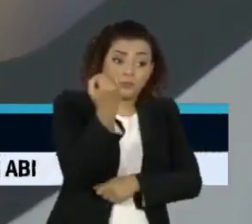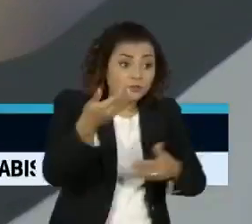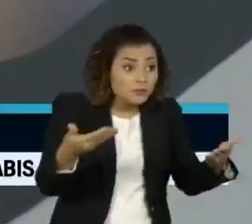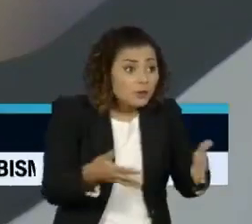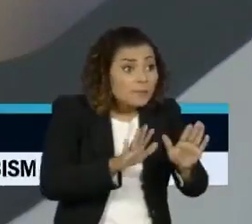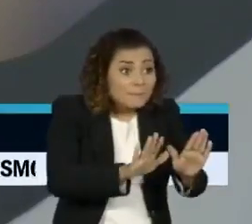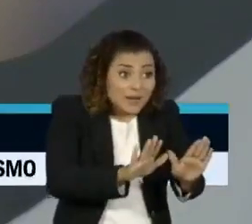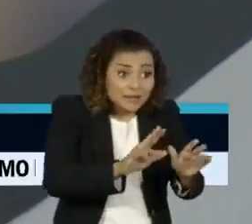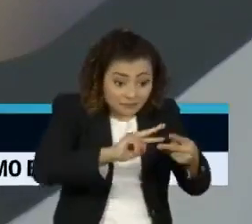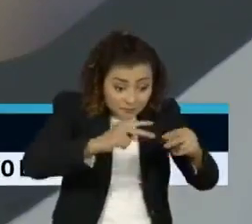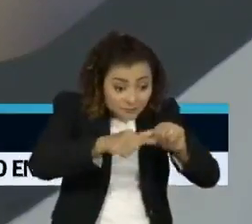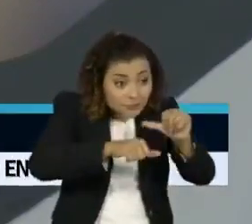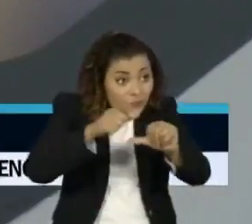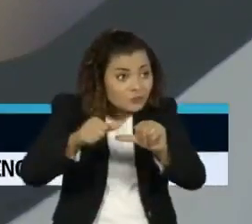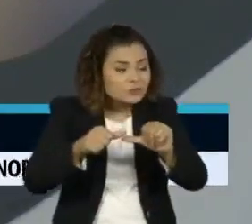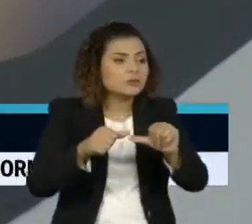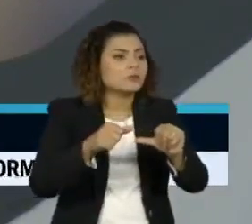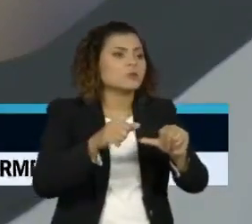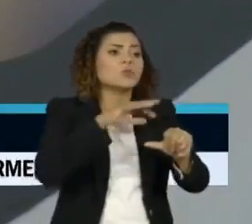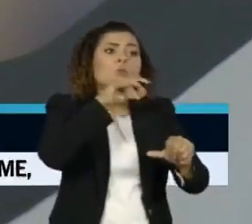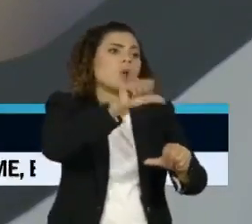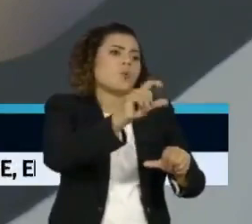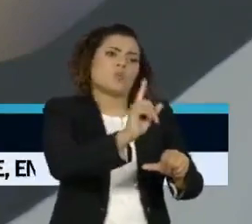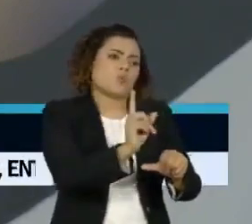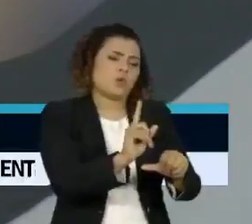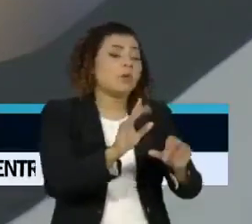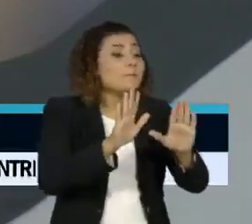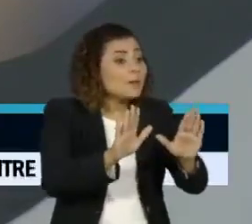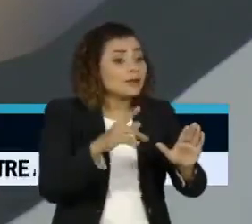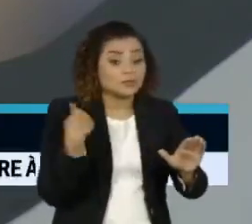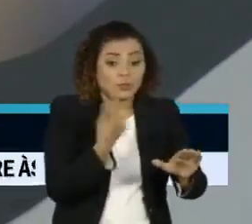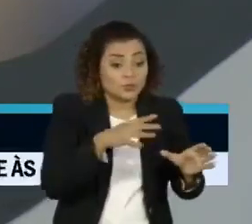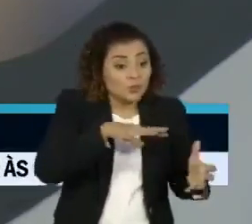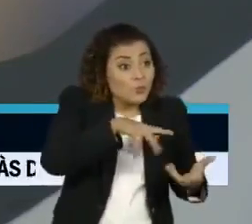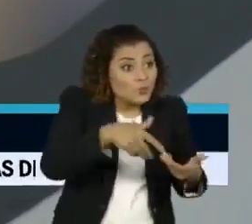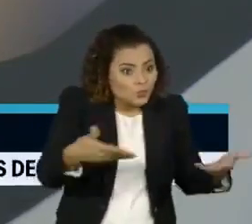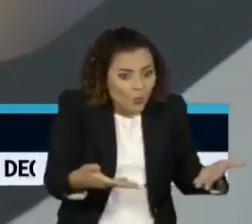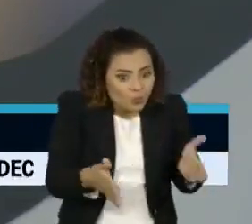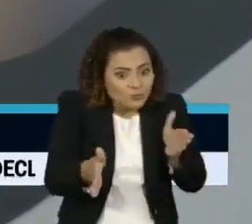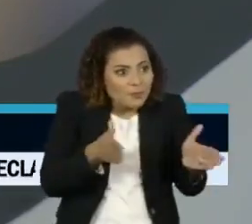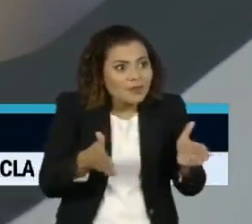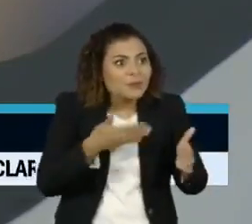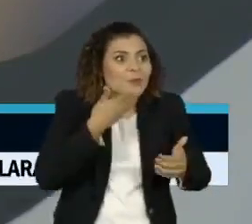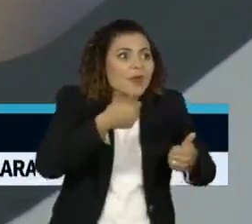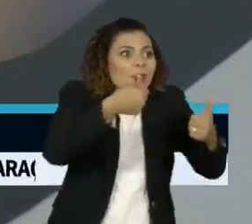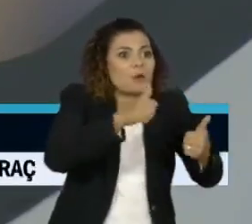mas se houver uma mutação, não é desagradável, mas o mundo está mais preparado hoje do que estava o ano passado para fazer.